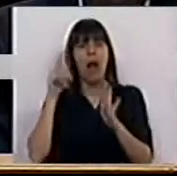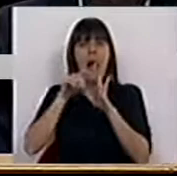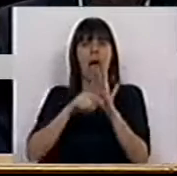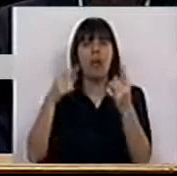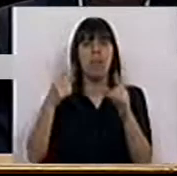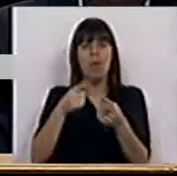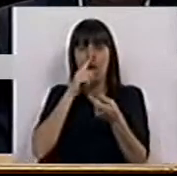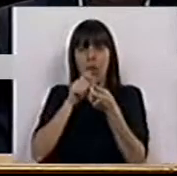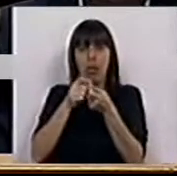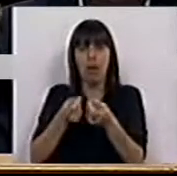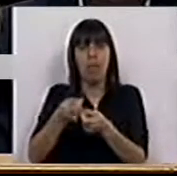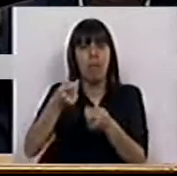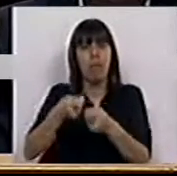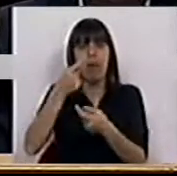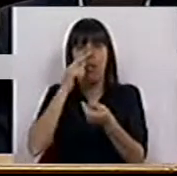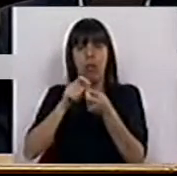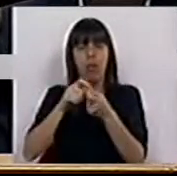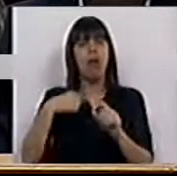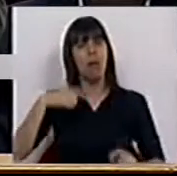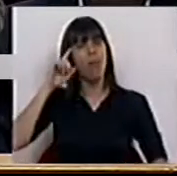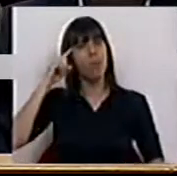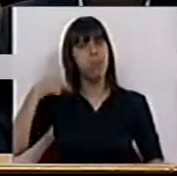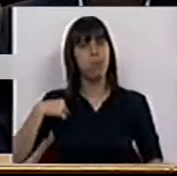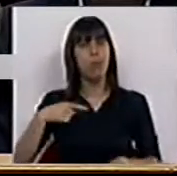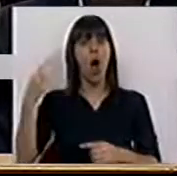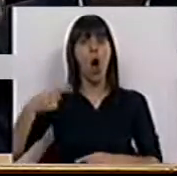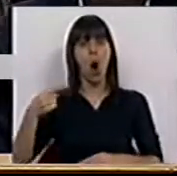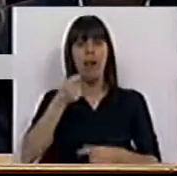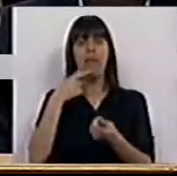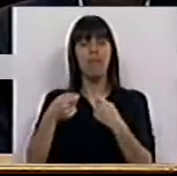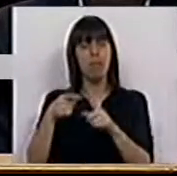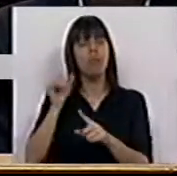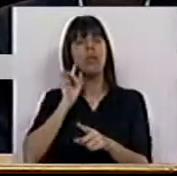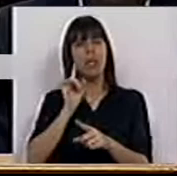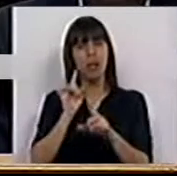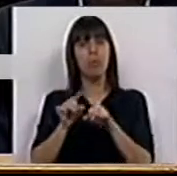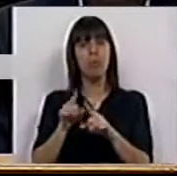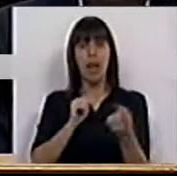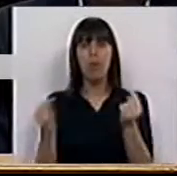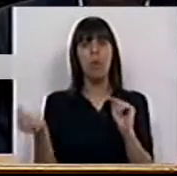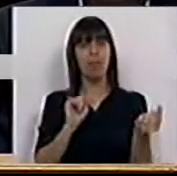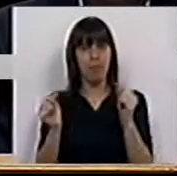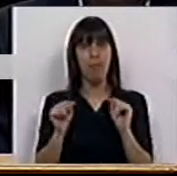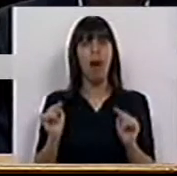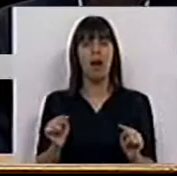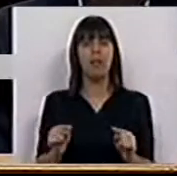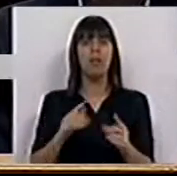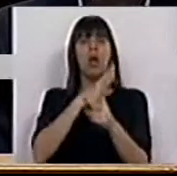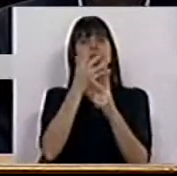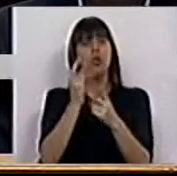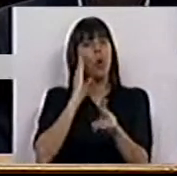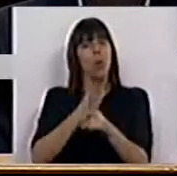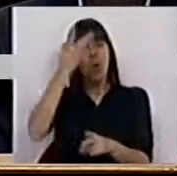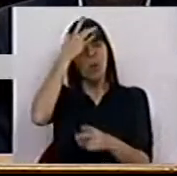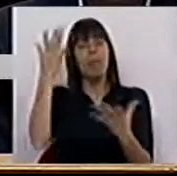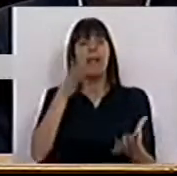servidas às colheres. Nós sabemos isso. E a Ordem de Farmacêuticos pode ser muito importante nesse debate. Segundo e